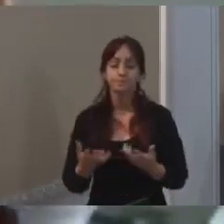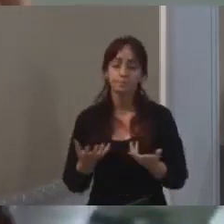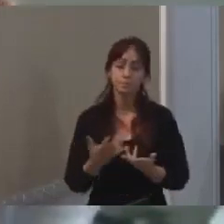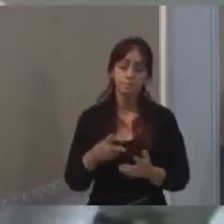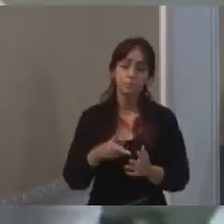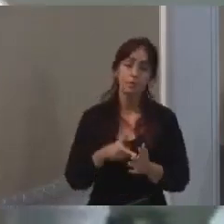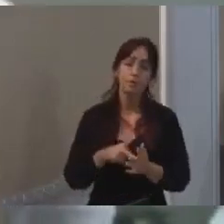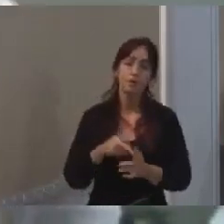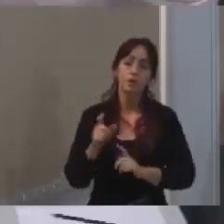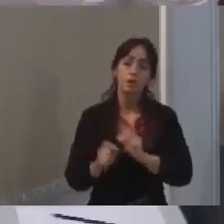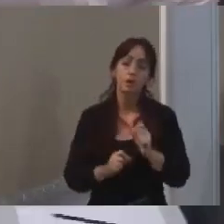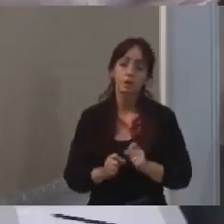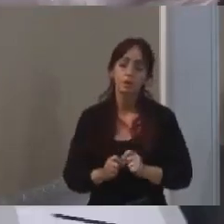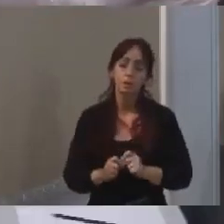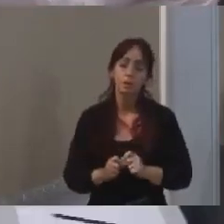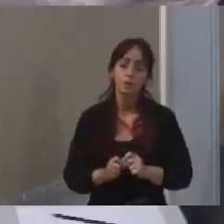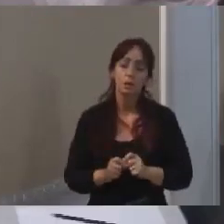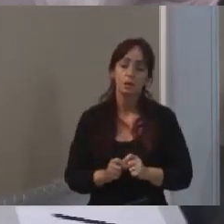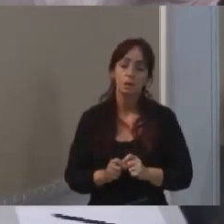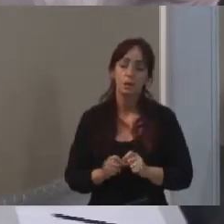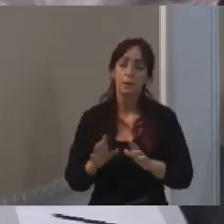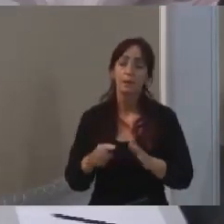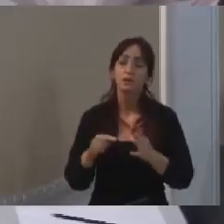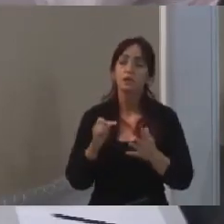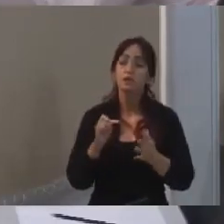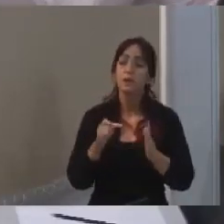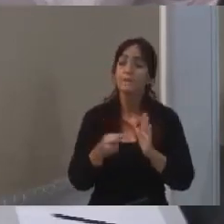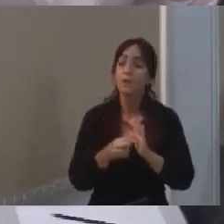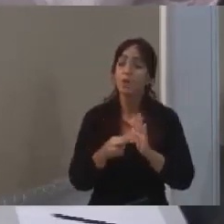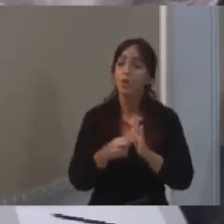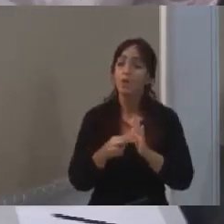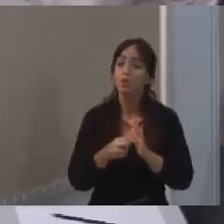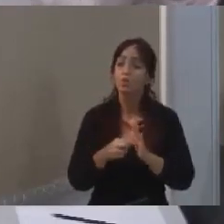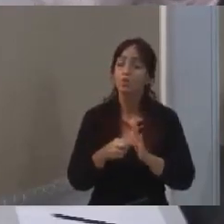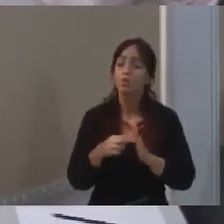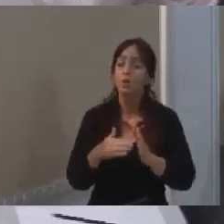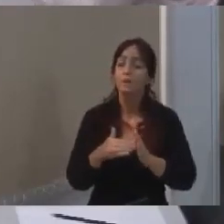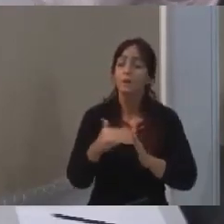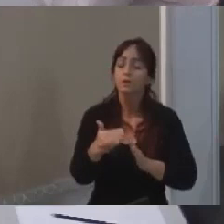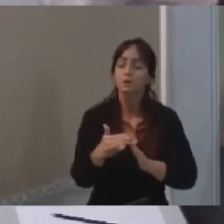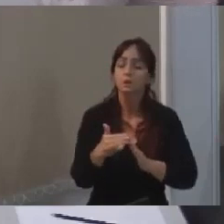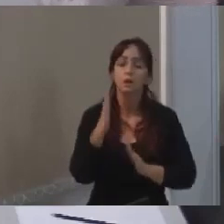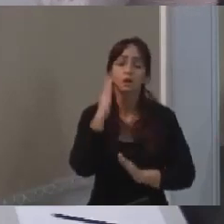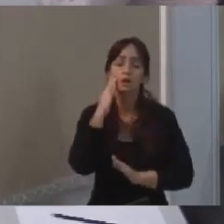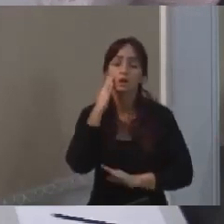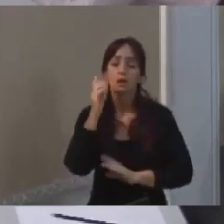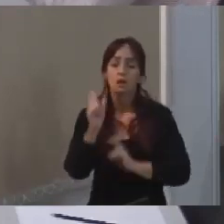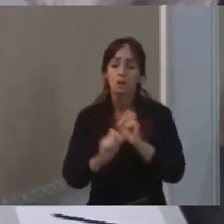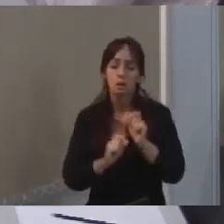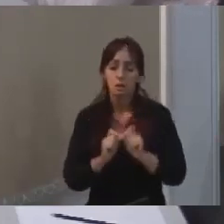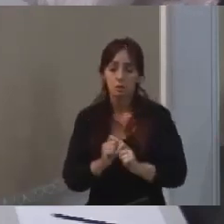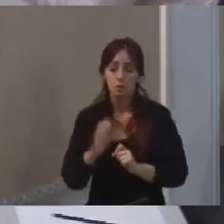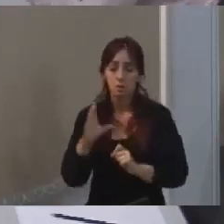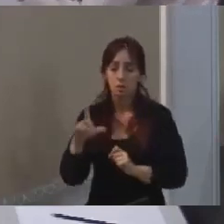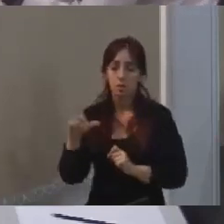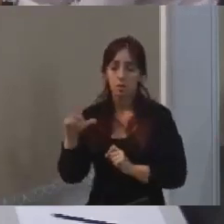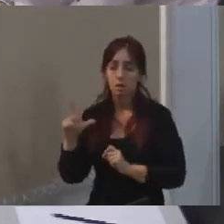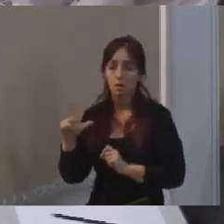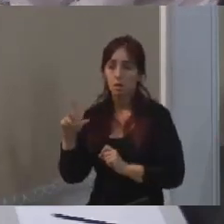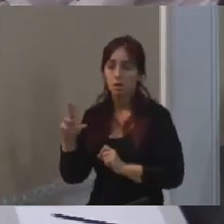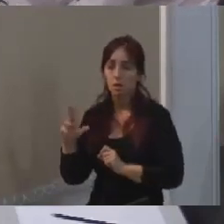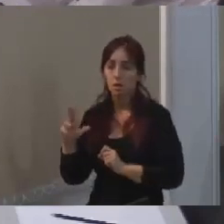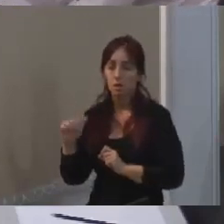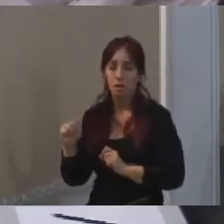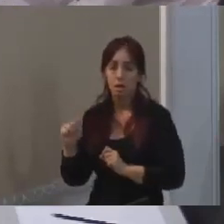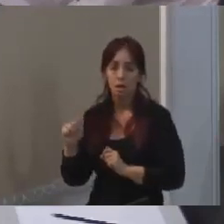na verdade, então, a partir desse ponto, entender... O Cláudio mandou uma mensagem aqui no